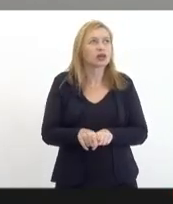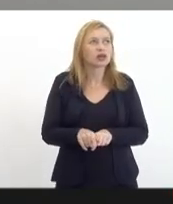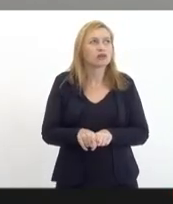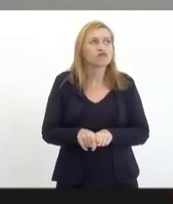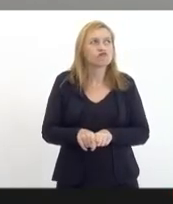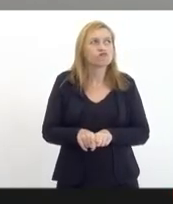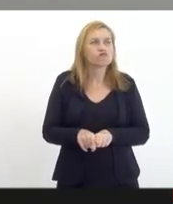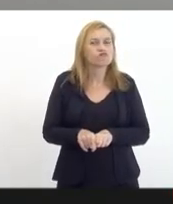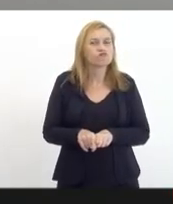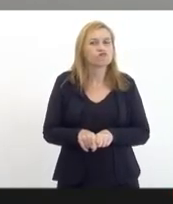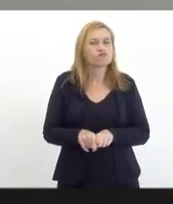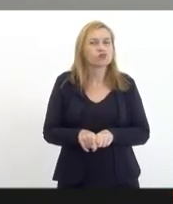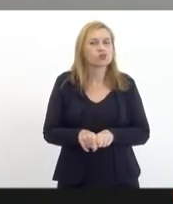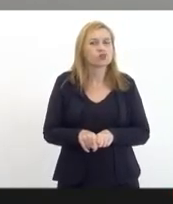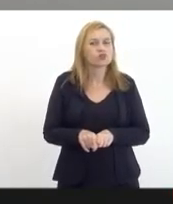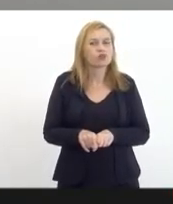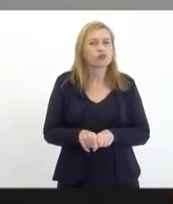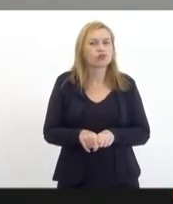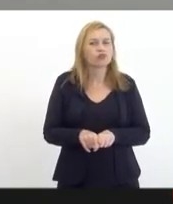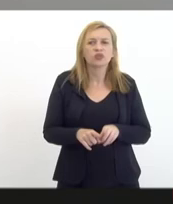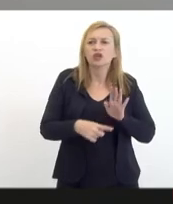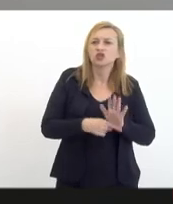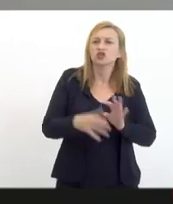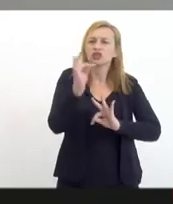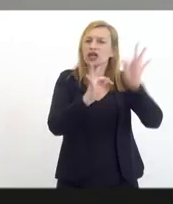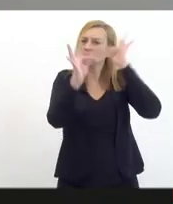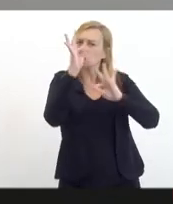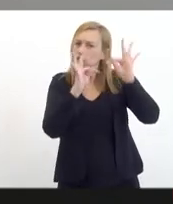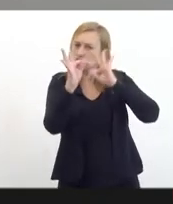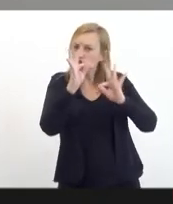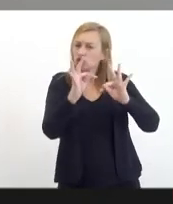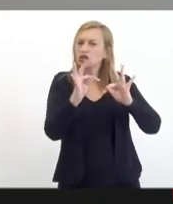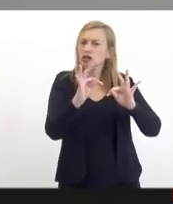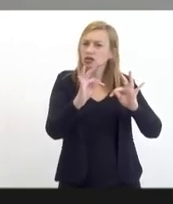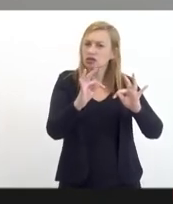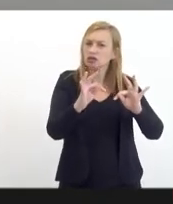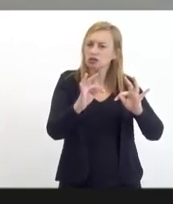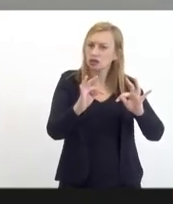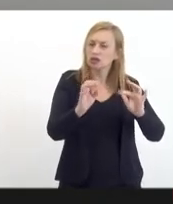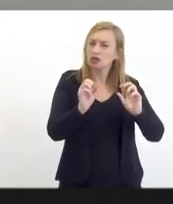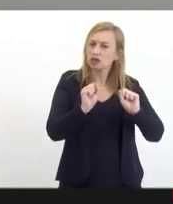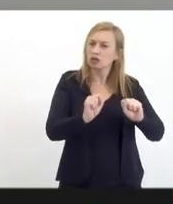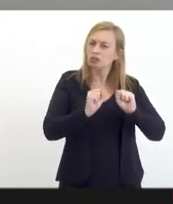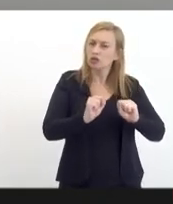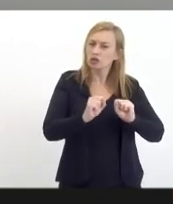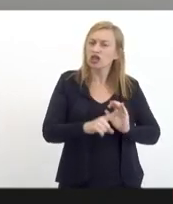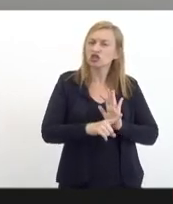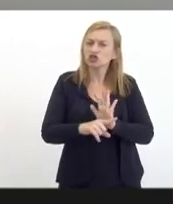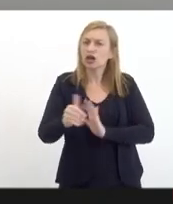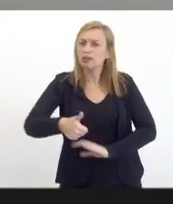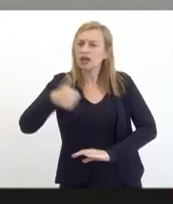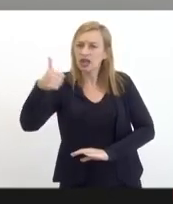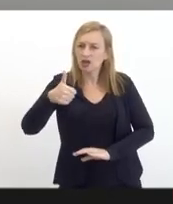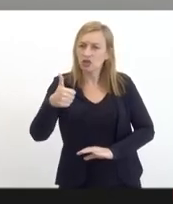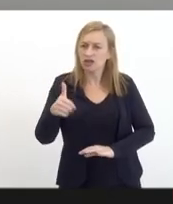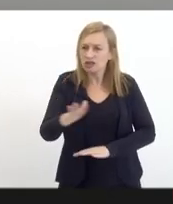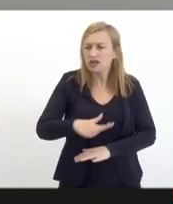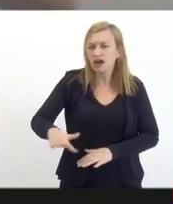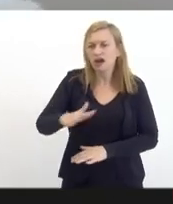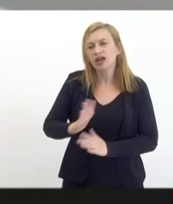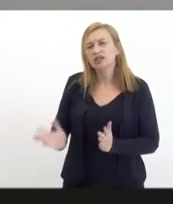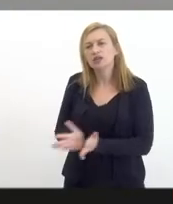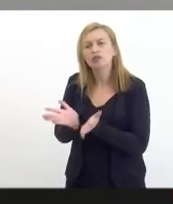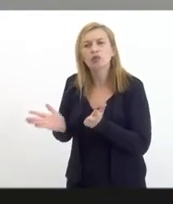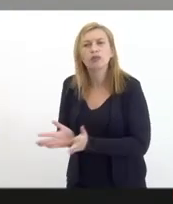em fomentar tecnologias sociais alternativas que possam aplacar esse quadro de pobreza e de miséria